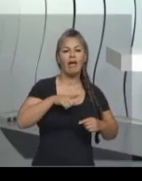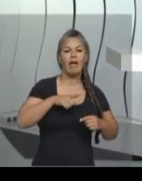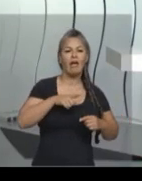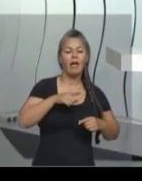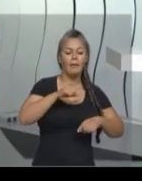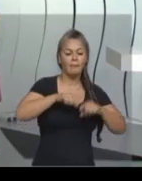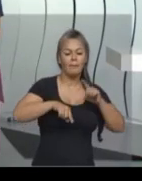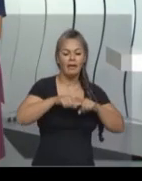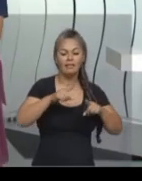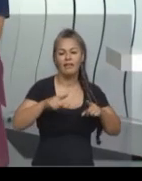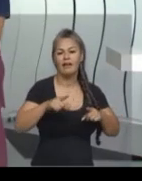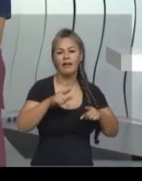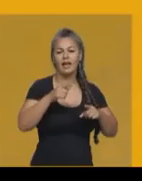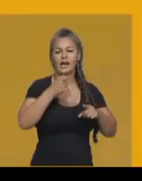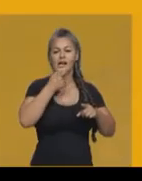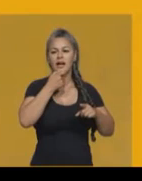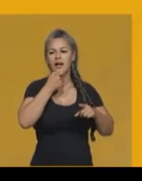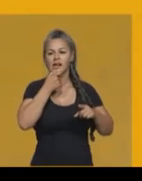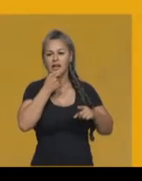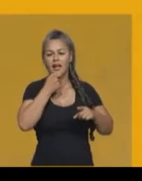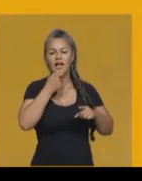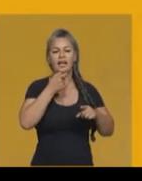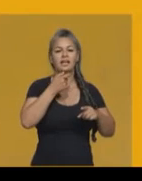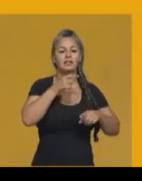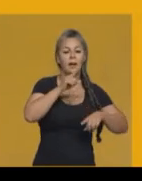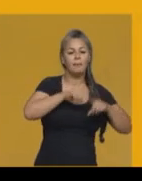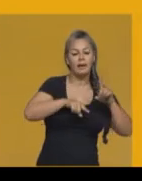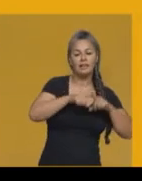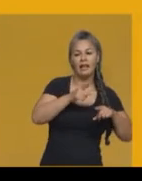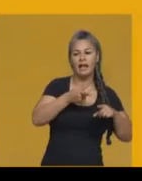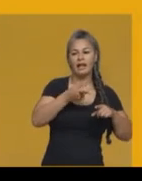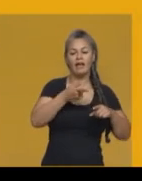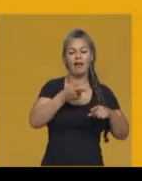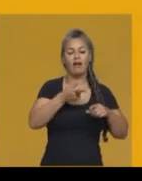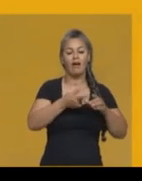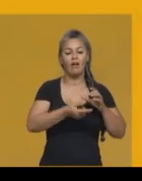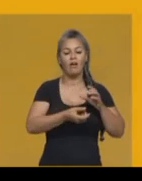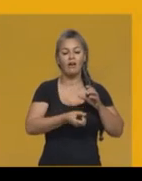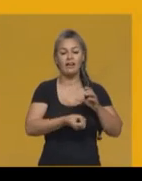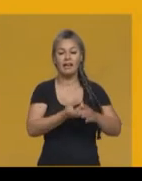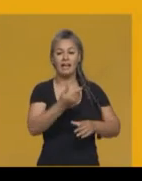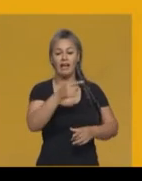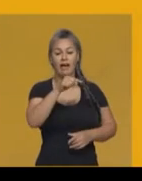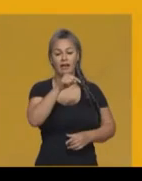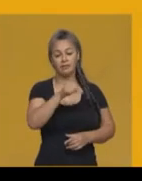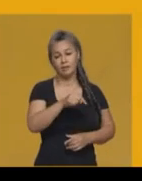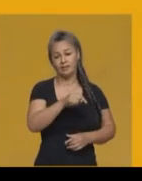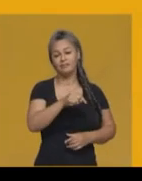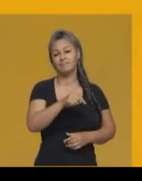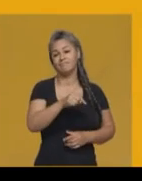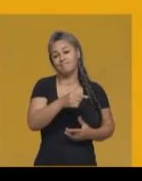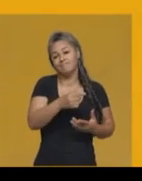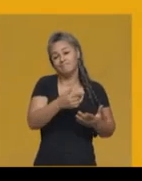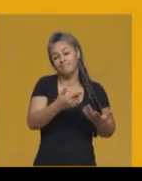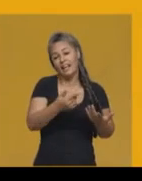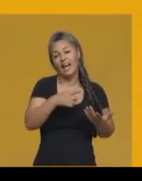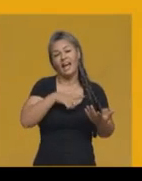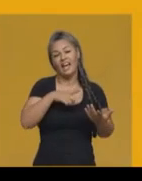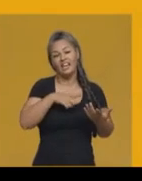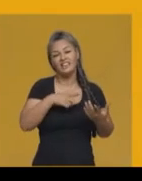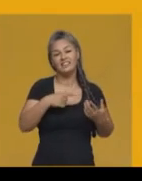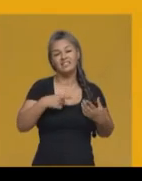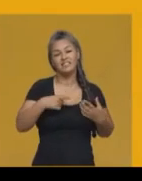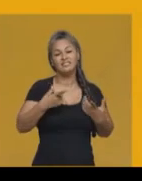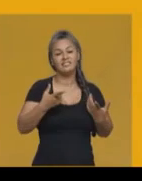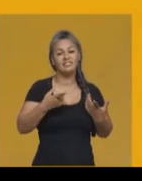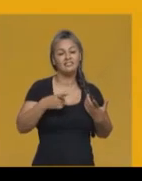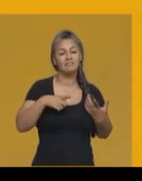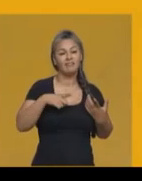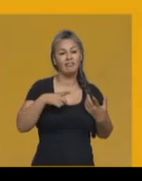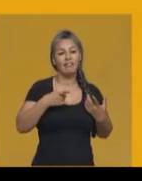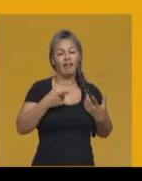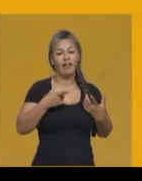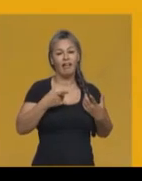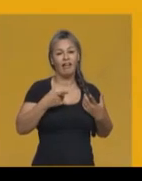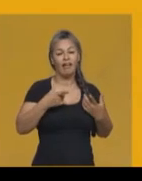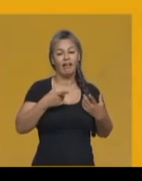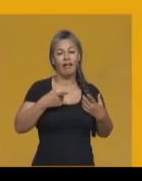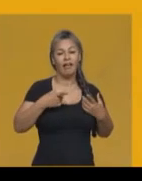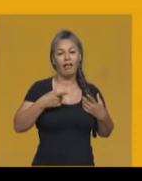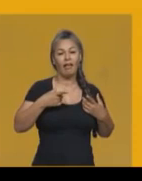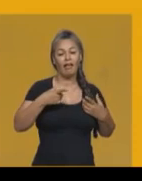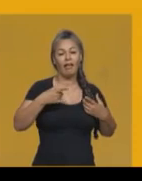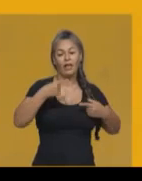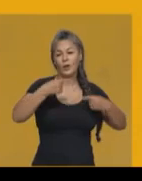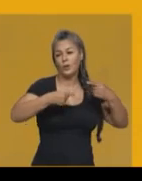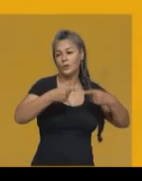Em 1810, no Rio de Janeiro, o príncipe regente Dom João